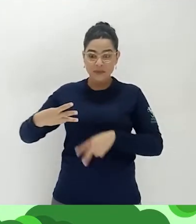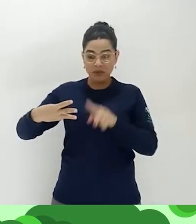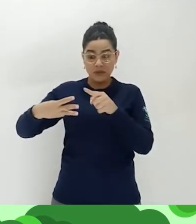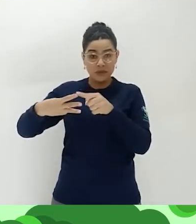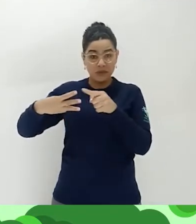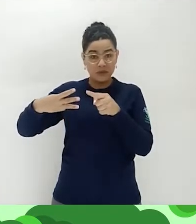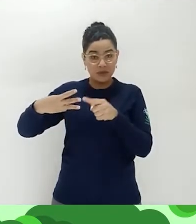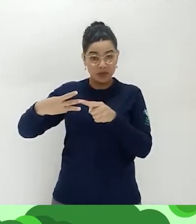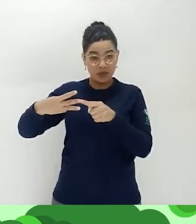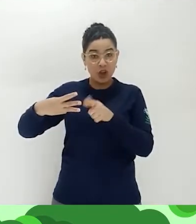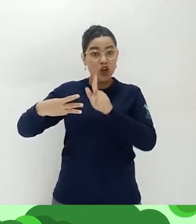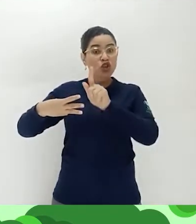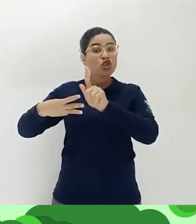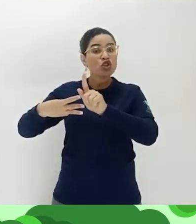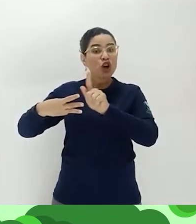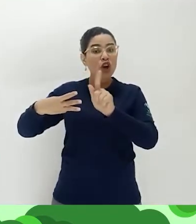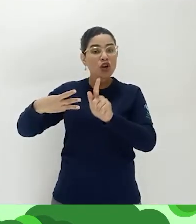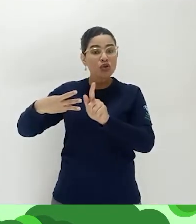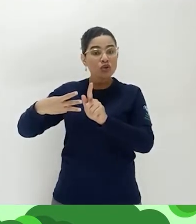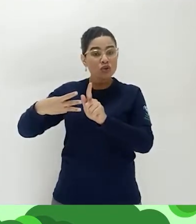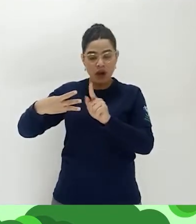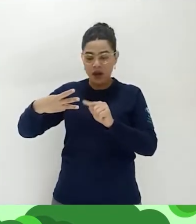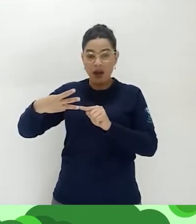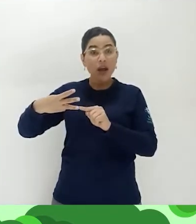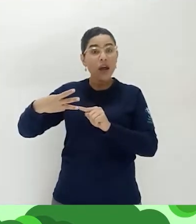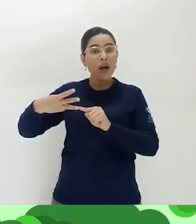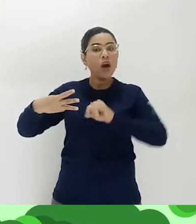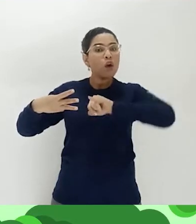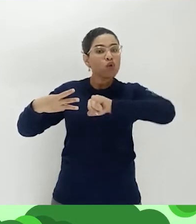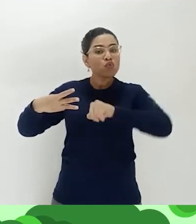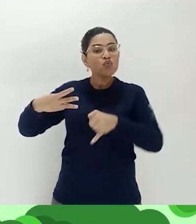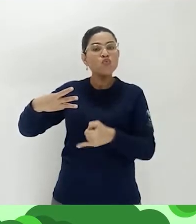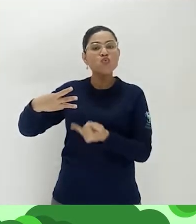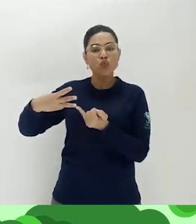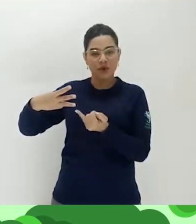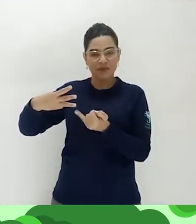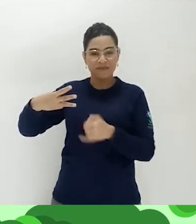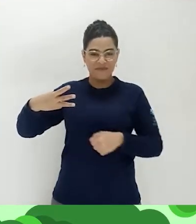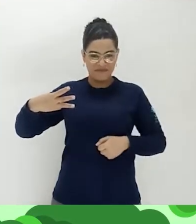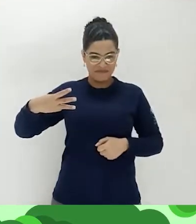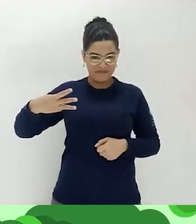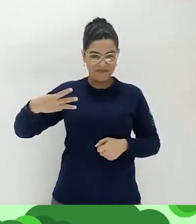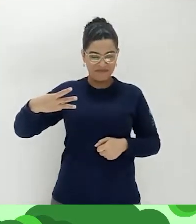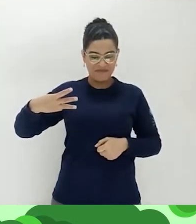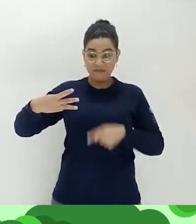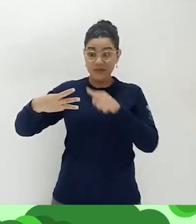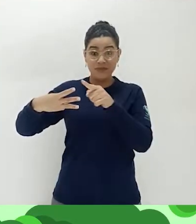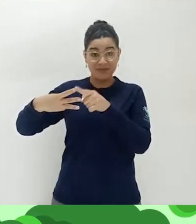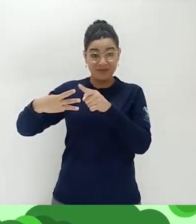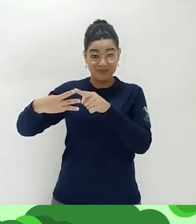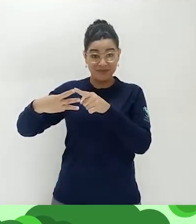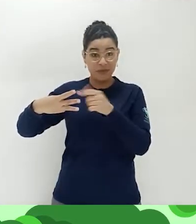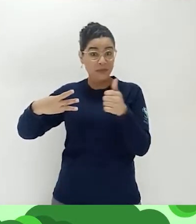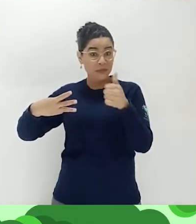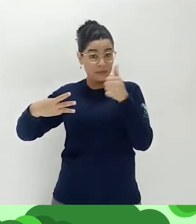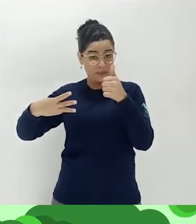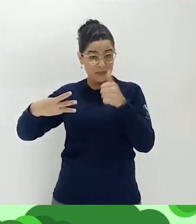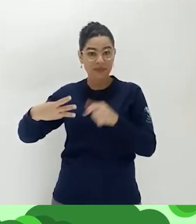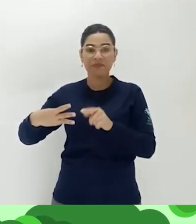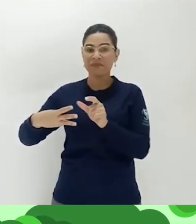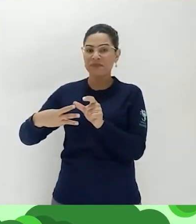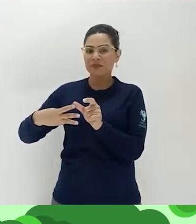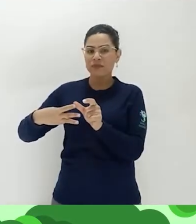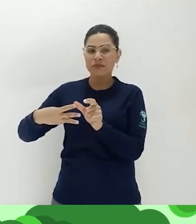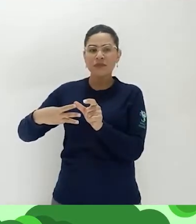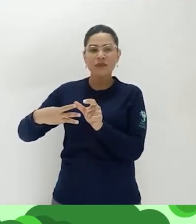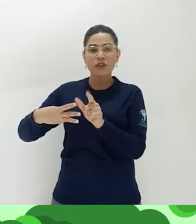primeiras começam com a letra G e a última começa com a letra J. Então, a primeira ali, ó, que a gente tem, o primeiro